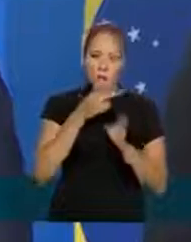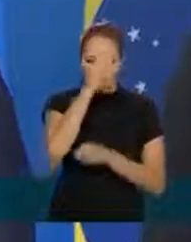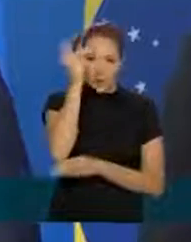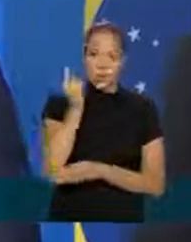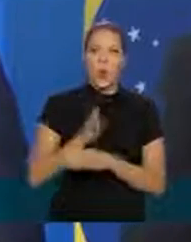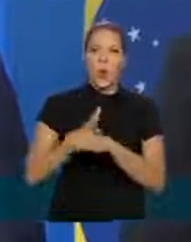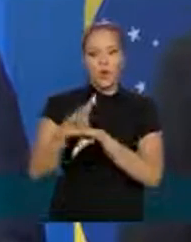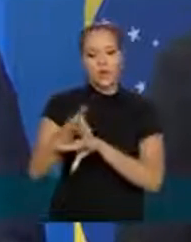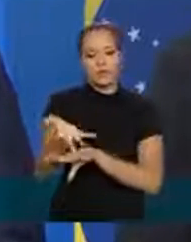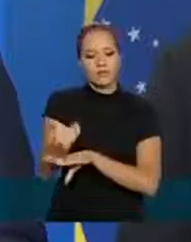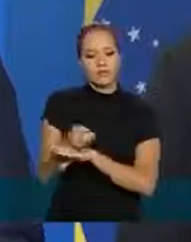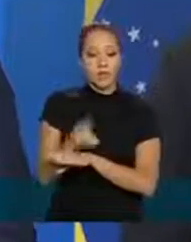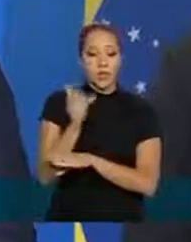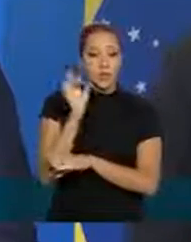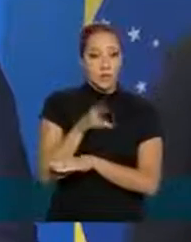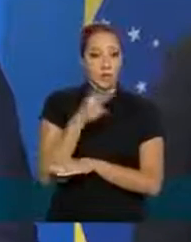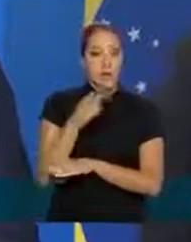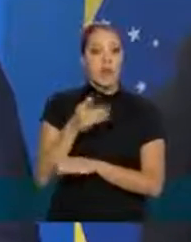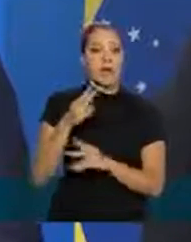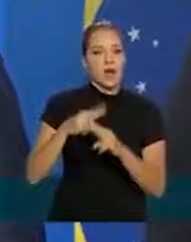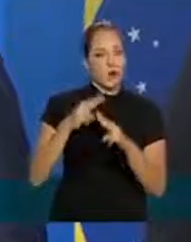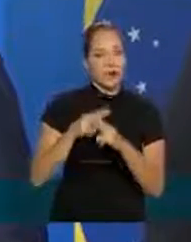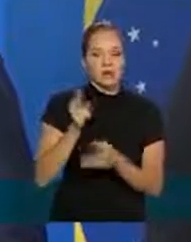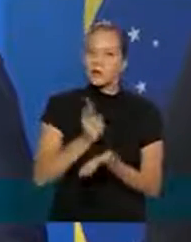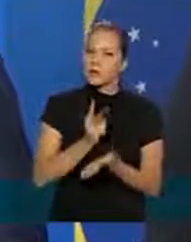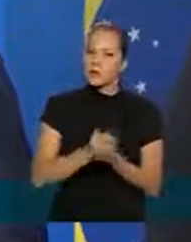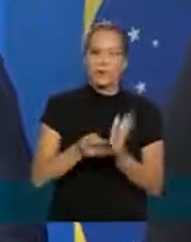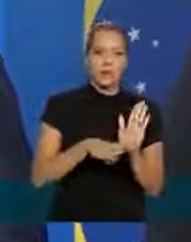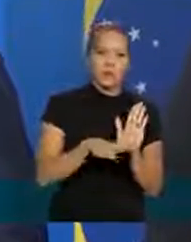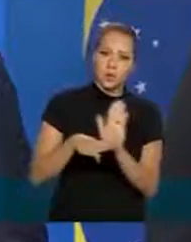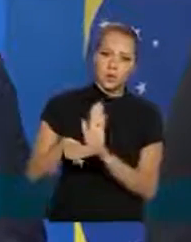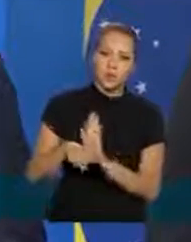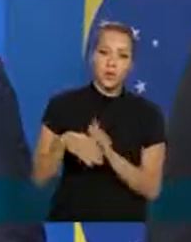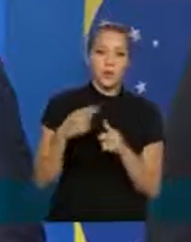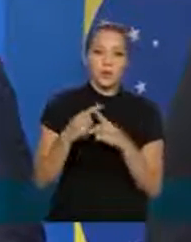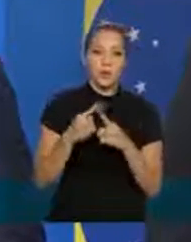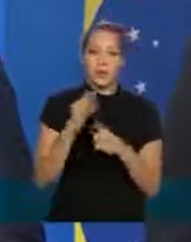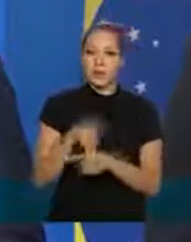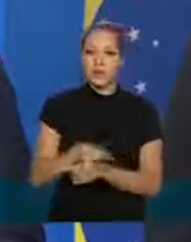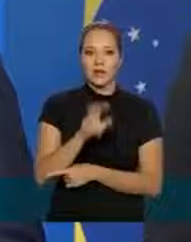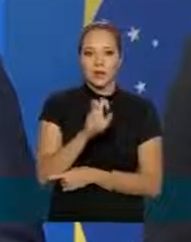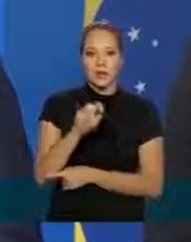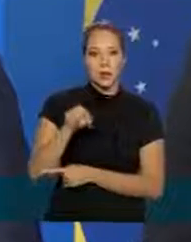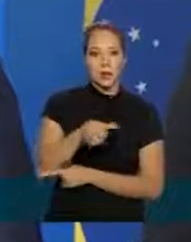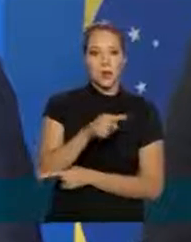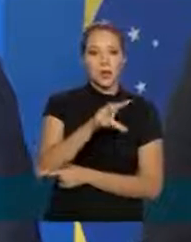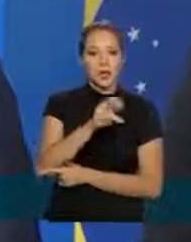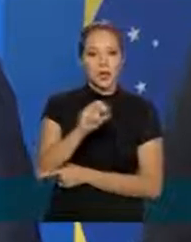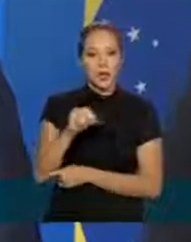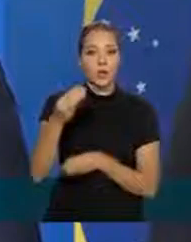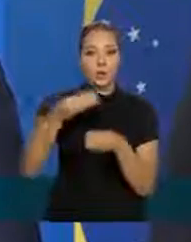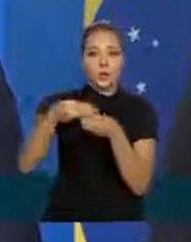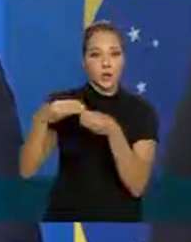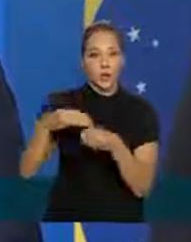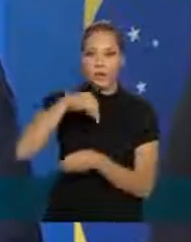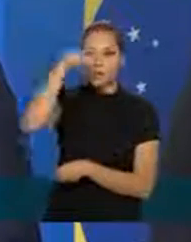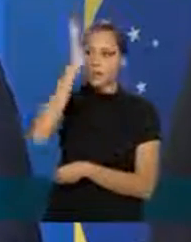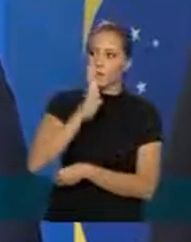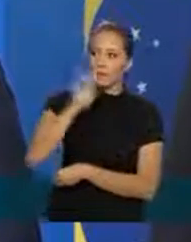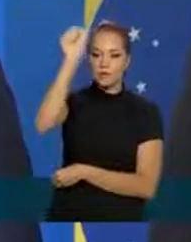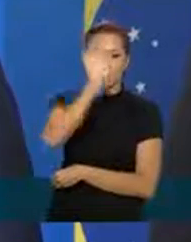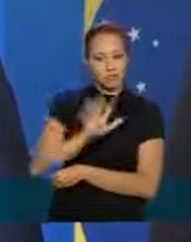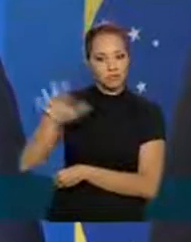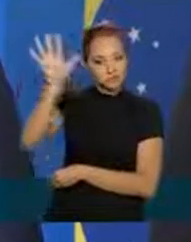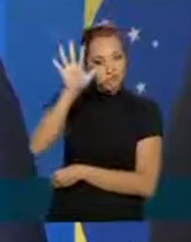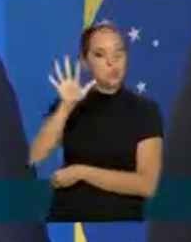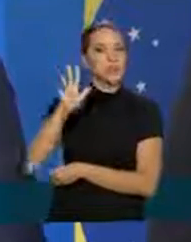mas para sumarizar a Caixa sempre vai ajudar porque nós estamos em 5.500 municípios no Brasil inteiro basicamente